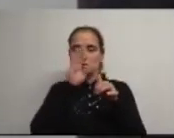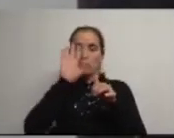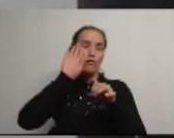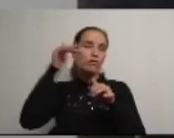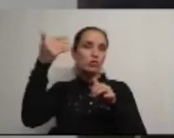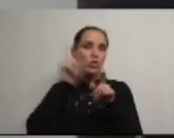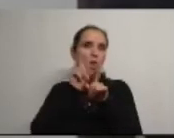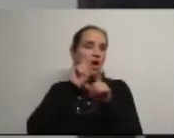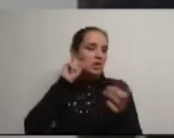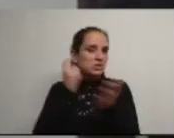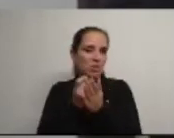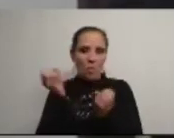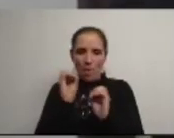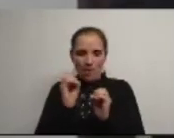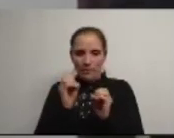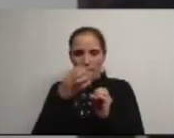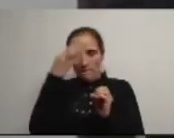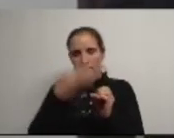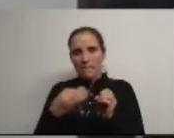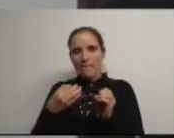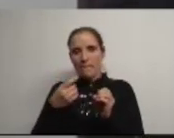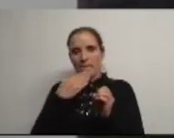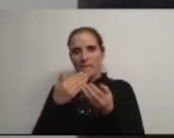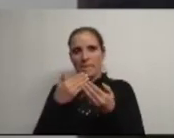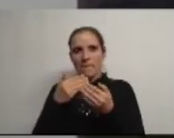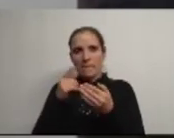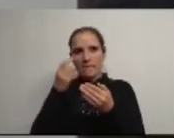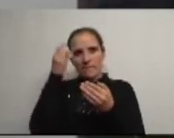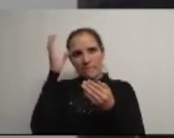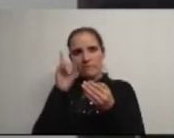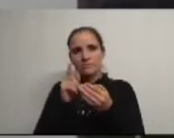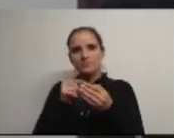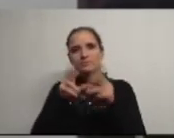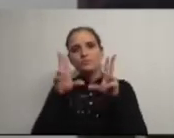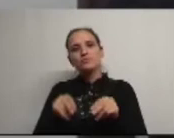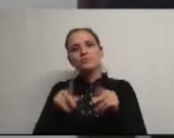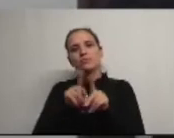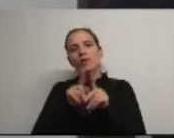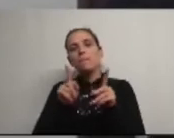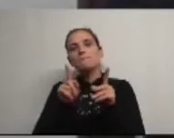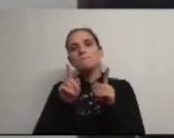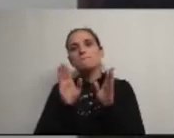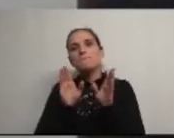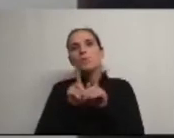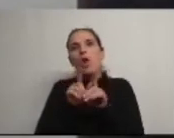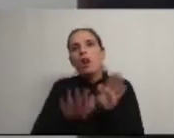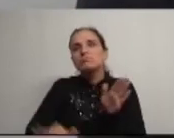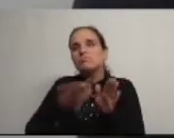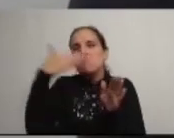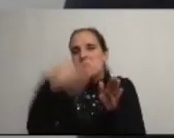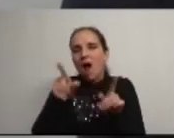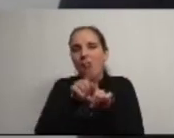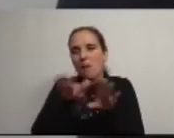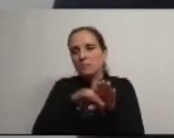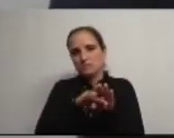futuro honestamente exigentes nos processos e nos comportamentos penso que não deixaremos nunca de fazer parte de um local mal frequentado até que